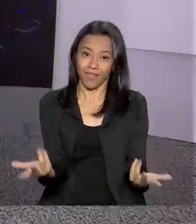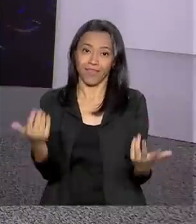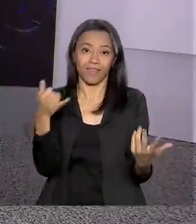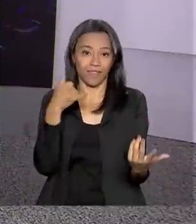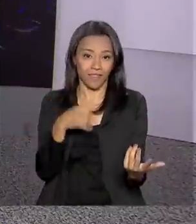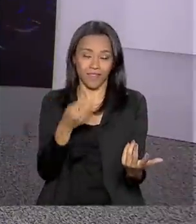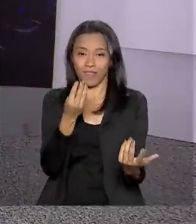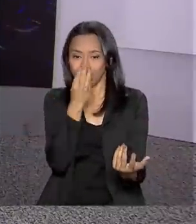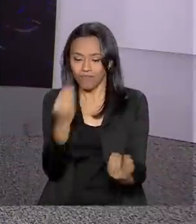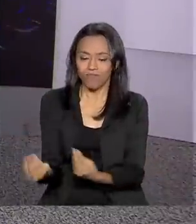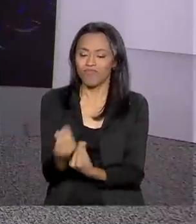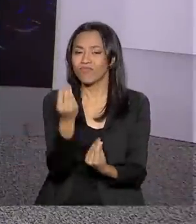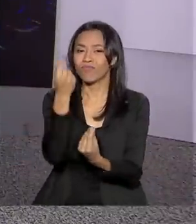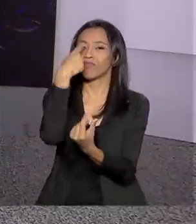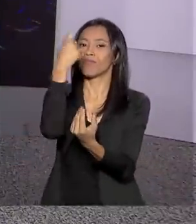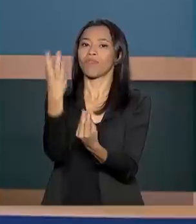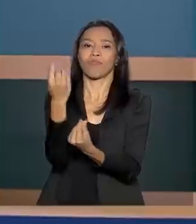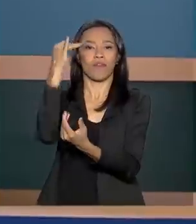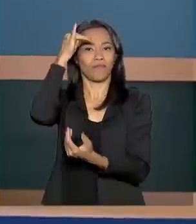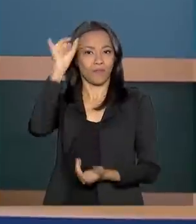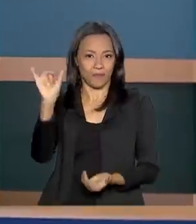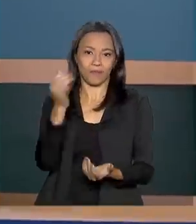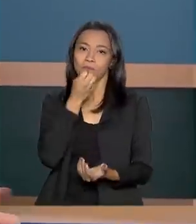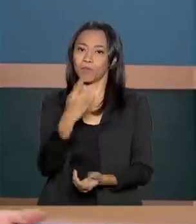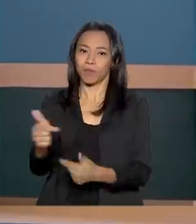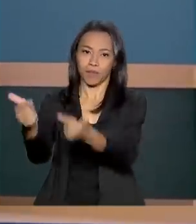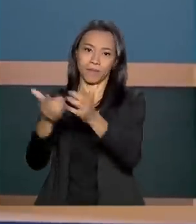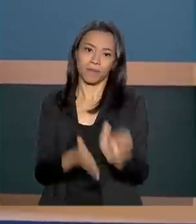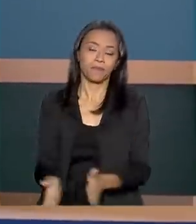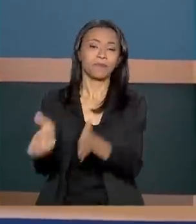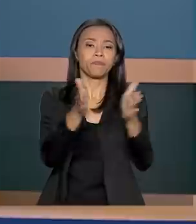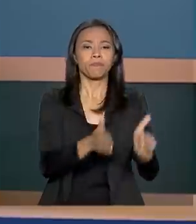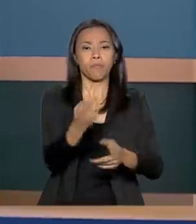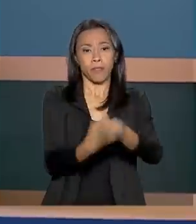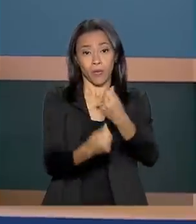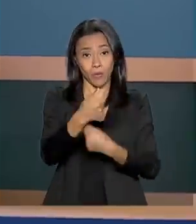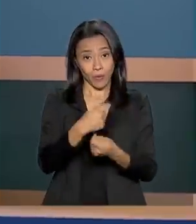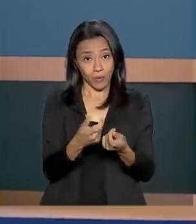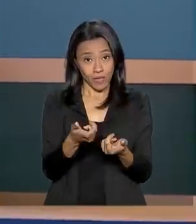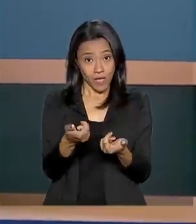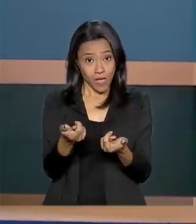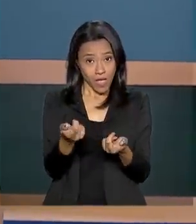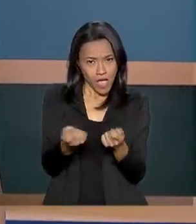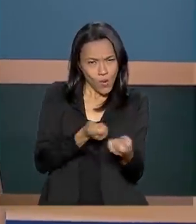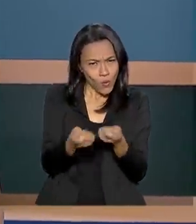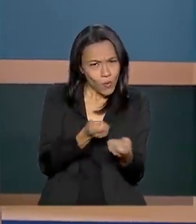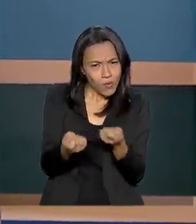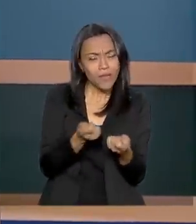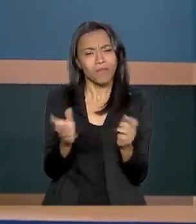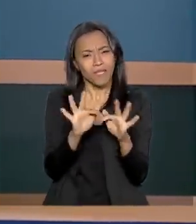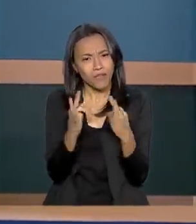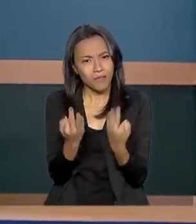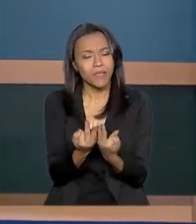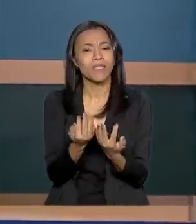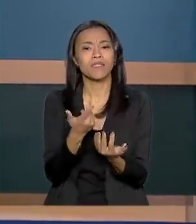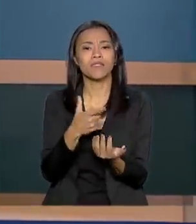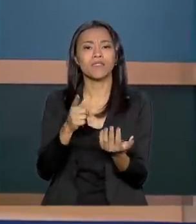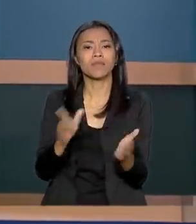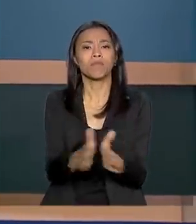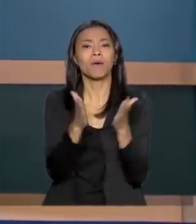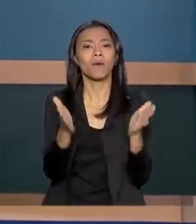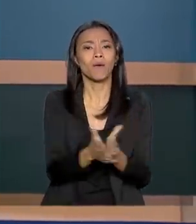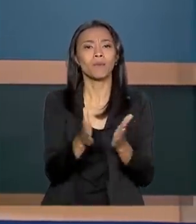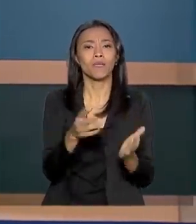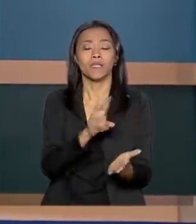muita coisa, né? Muito obrigada, bom trabalho aí para você. Uma economia no fim do mês para as famílias de baixa renda inscritas no Cadastro Único